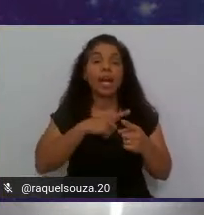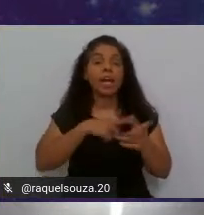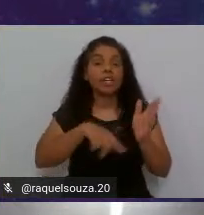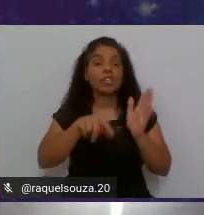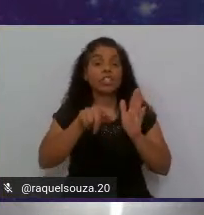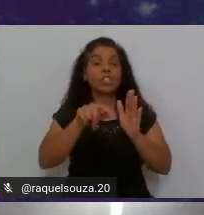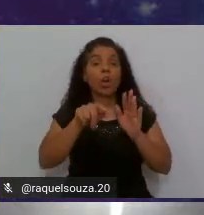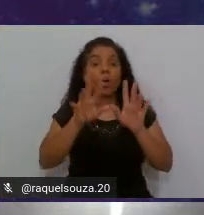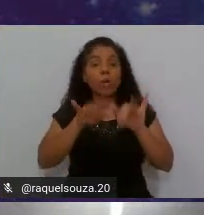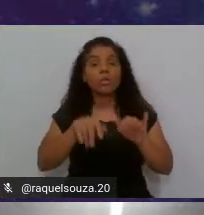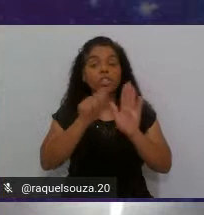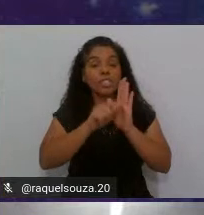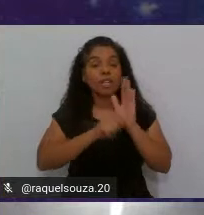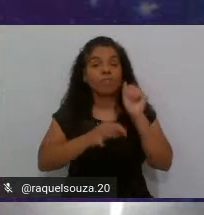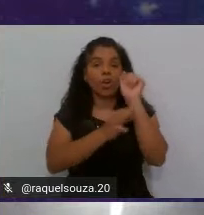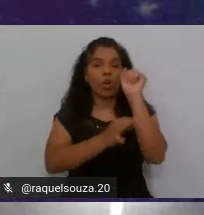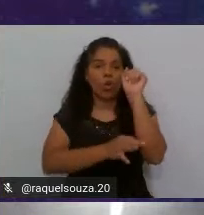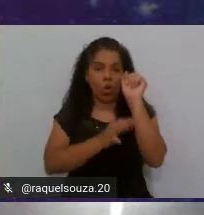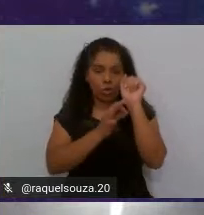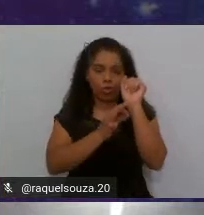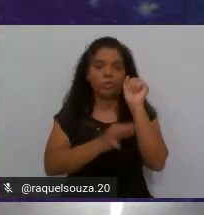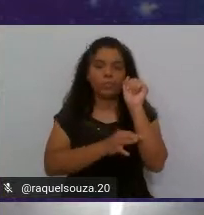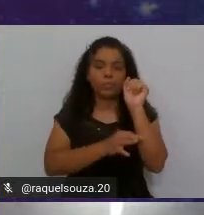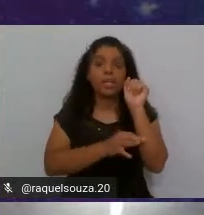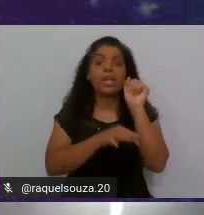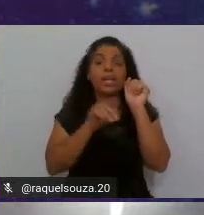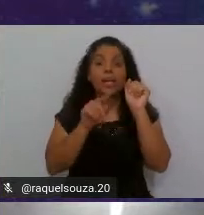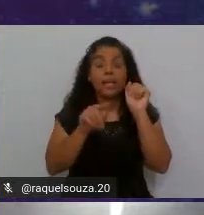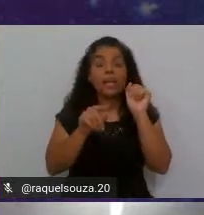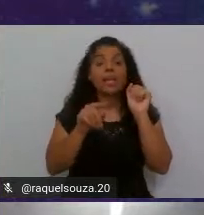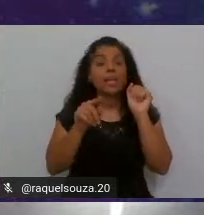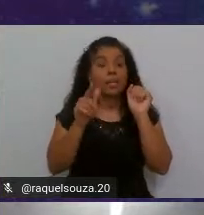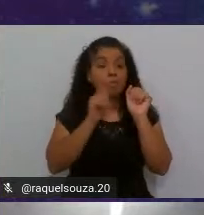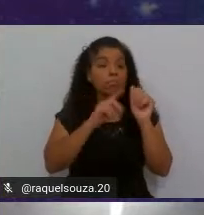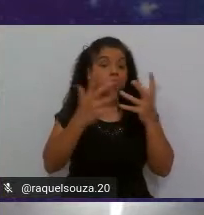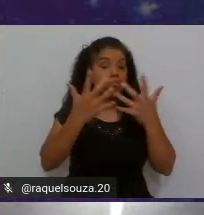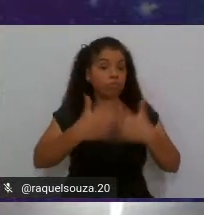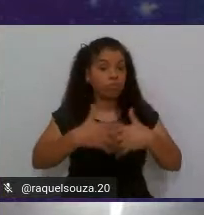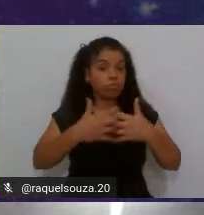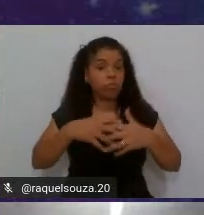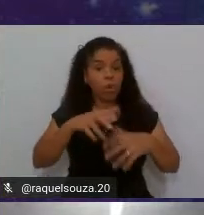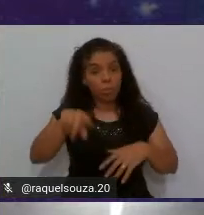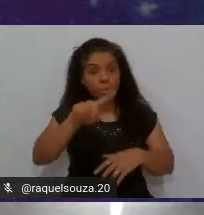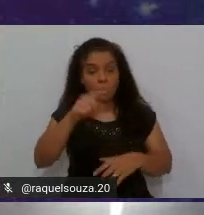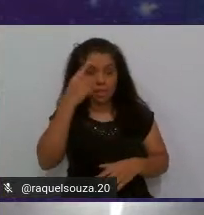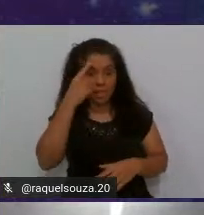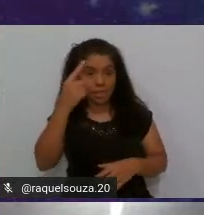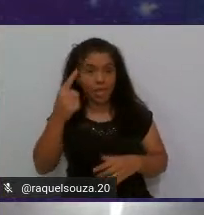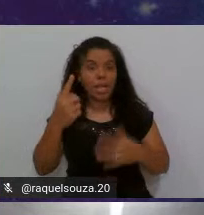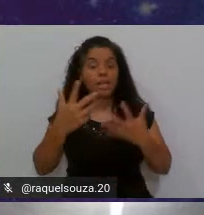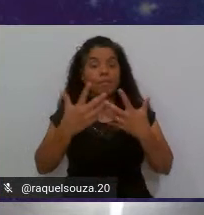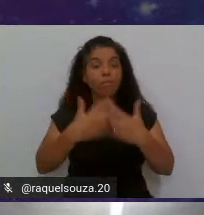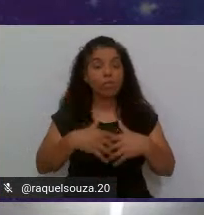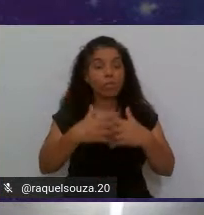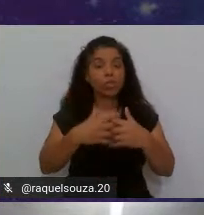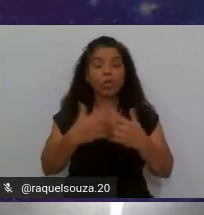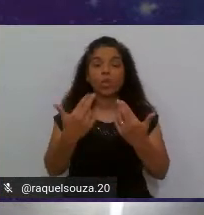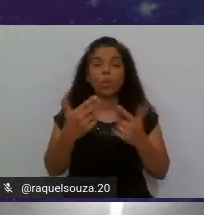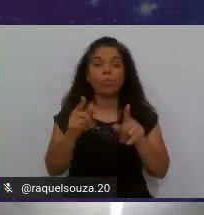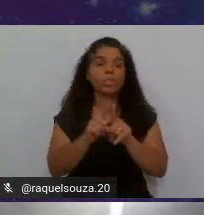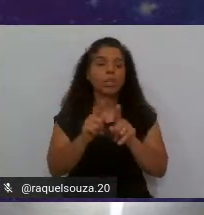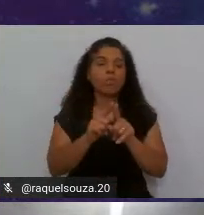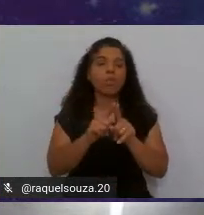um código ele funciona para vocês terem uma ideia ele funciona assim como se fosse um